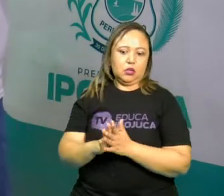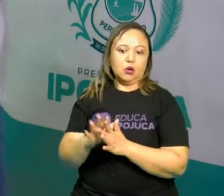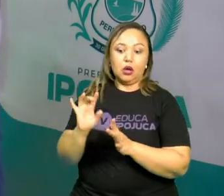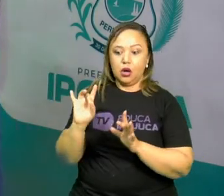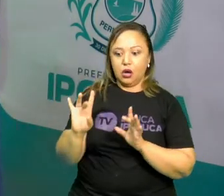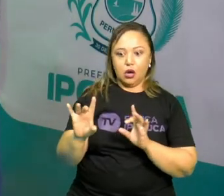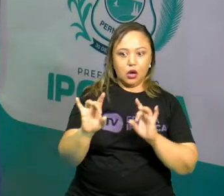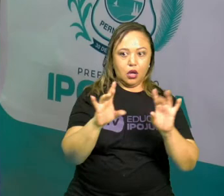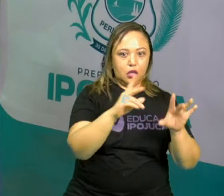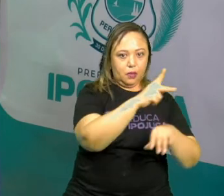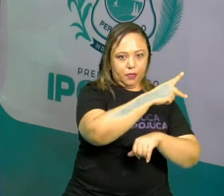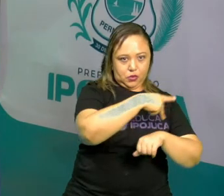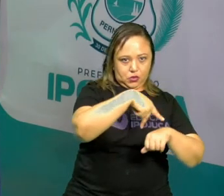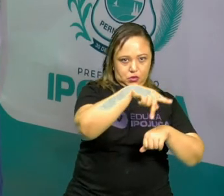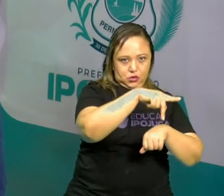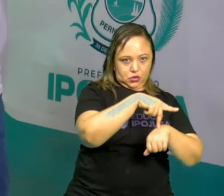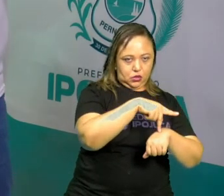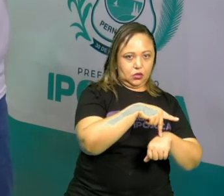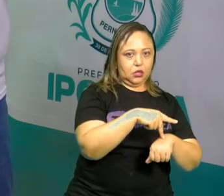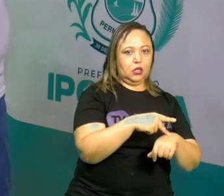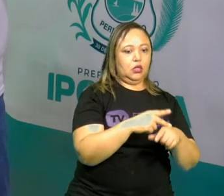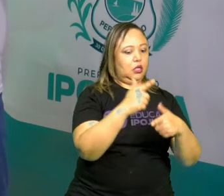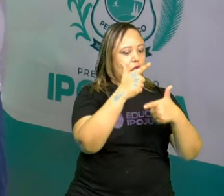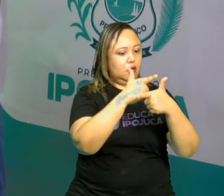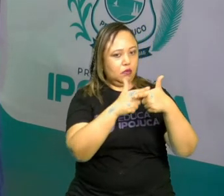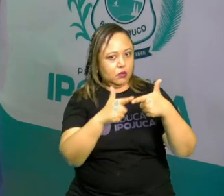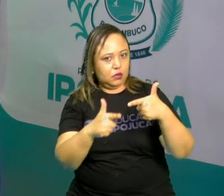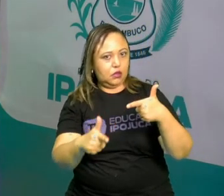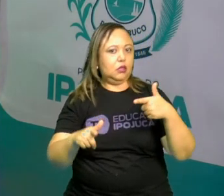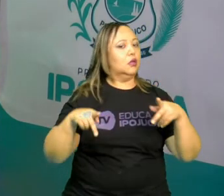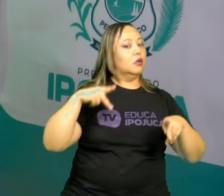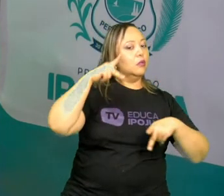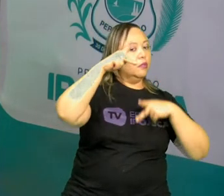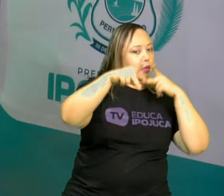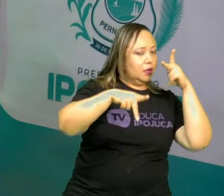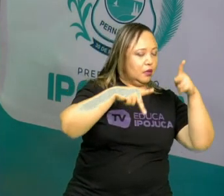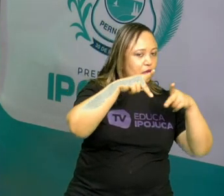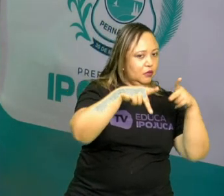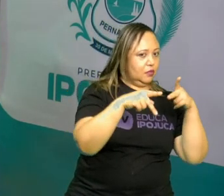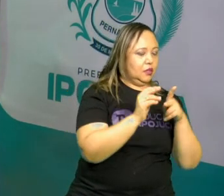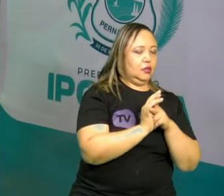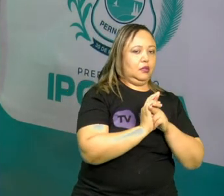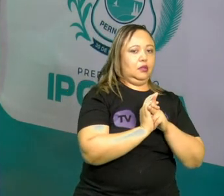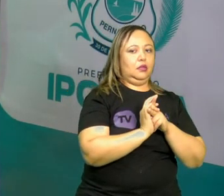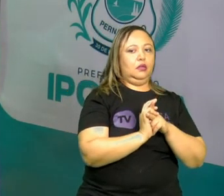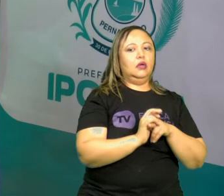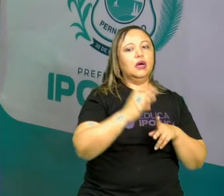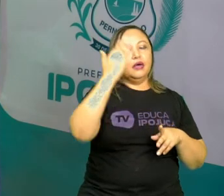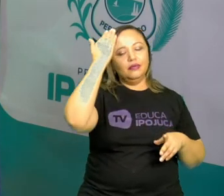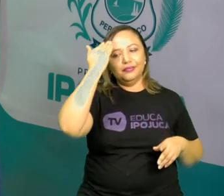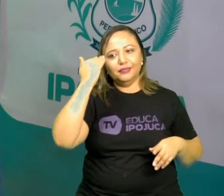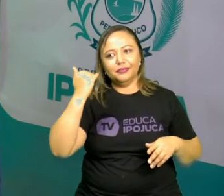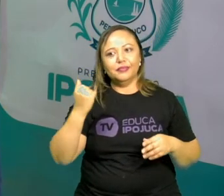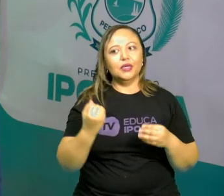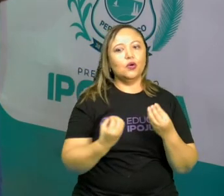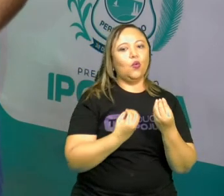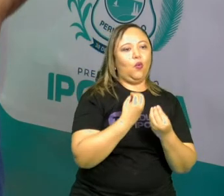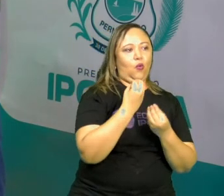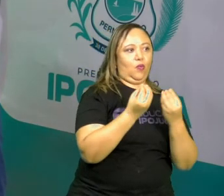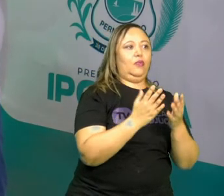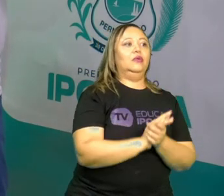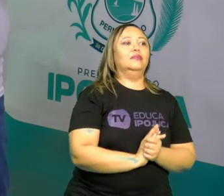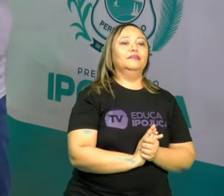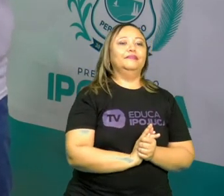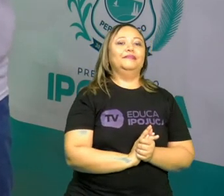sua quantidade de população. Aí você sabe como é que se calcula a densidade demográfica. Beleza?